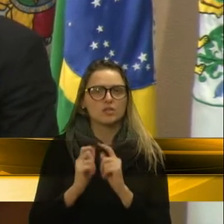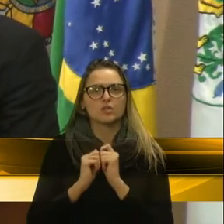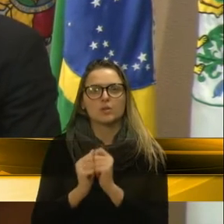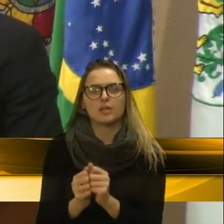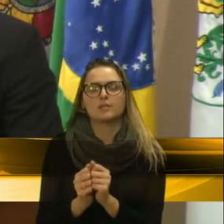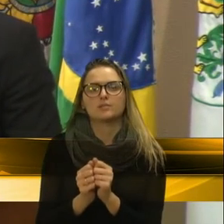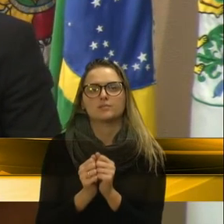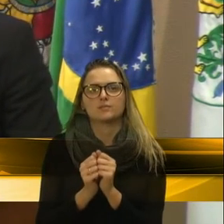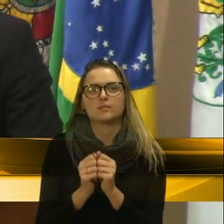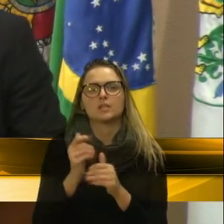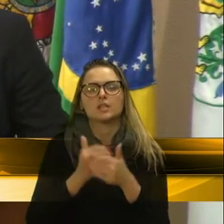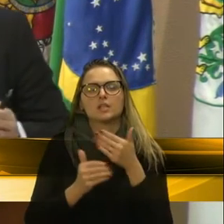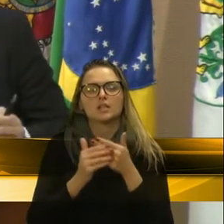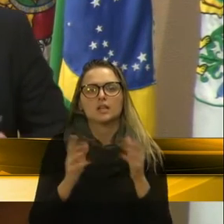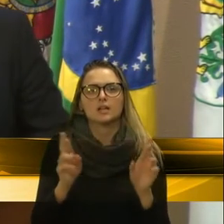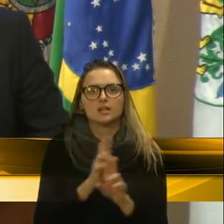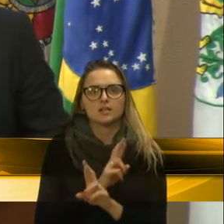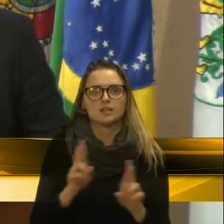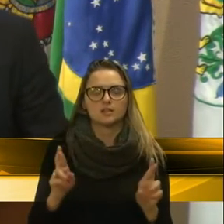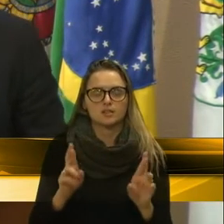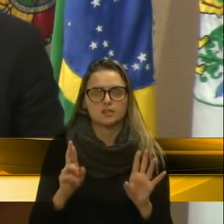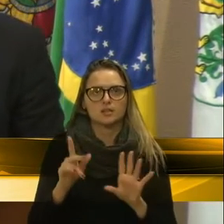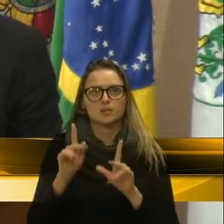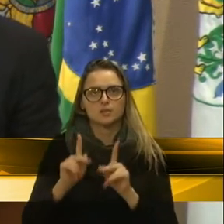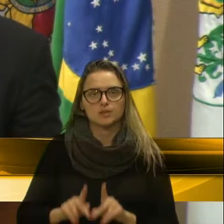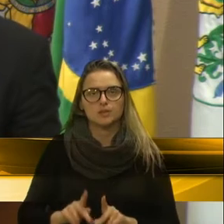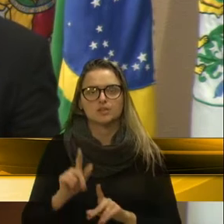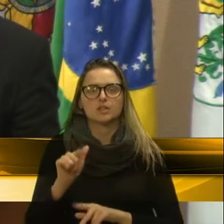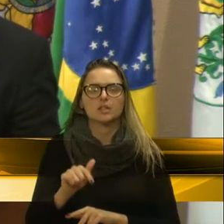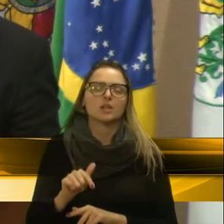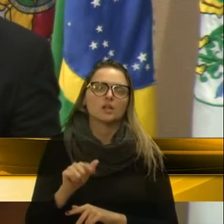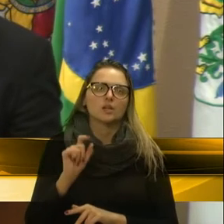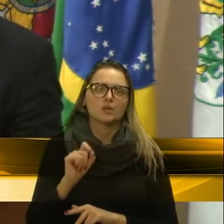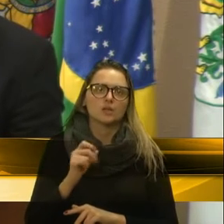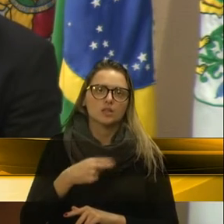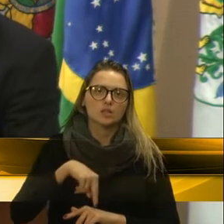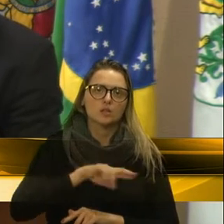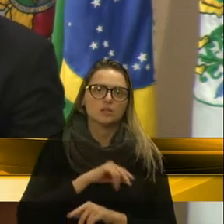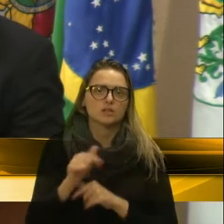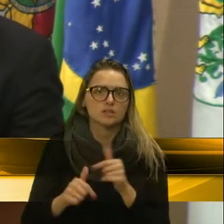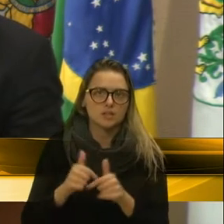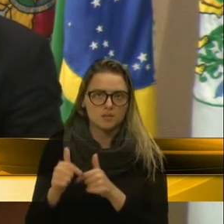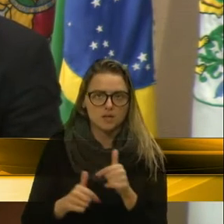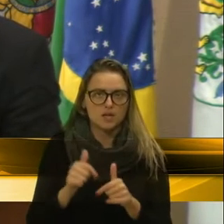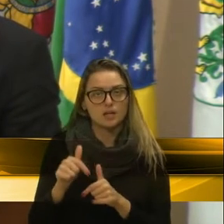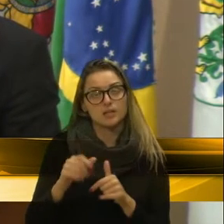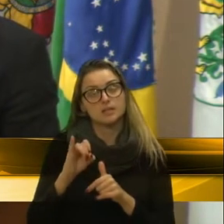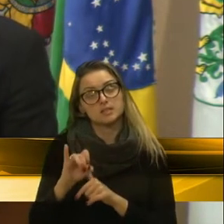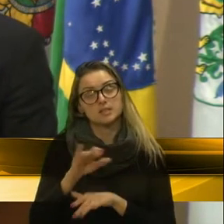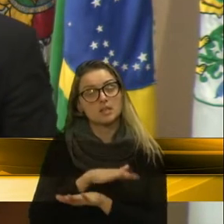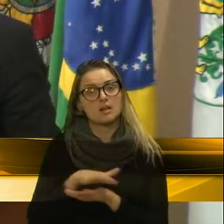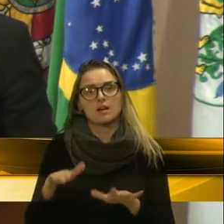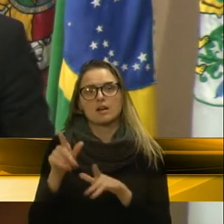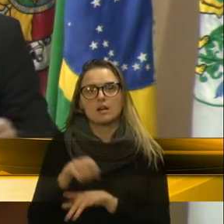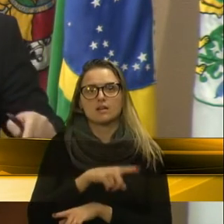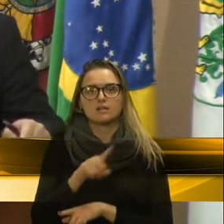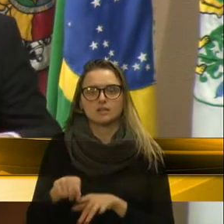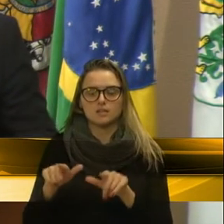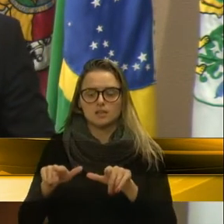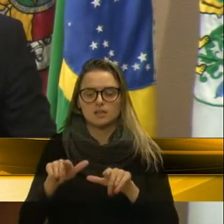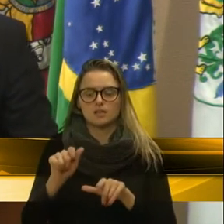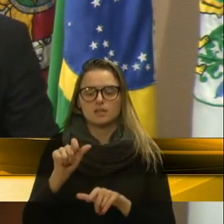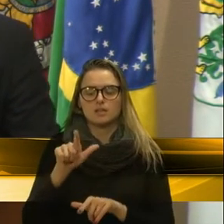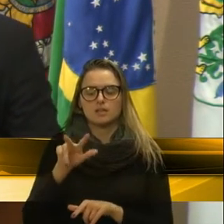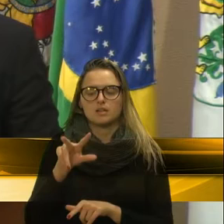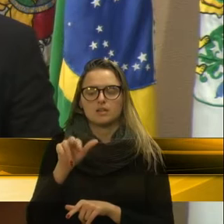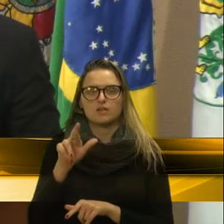em relação às pessoas, que elas percam, inclusive, a possibilidade de trabalhar aqui em Caxias do Sul, que se casse até o Alvará. Então, nós vamos apresentar hoje